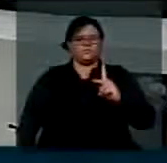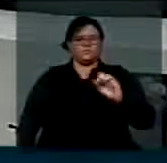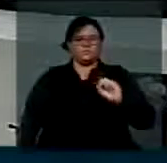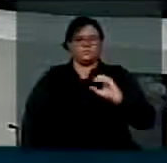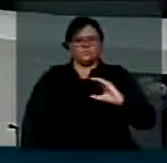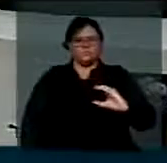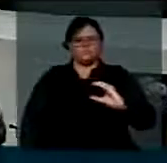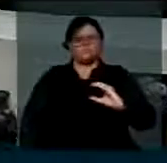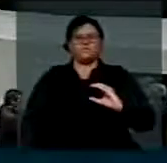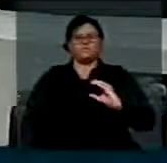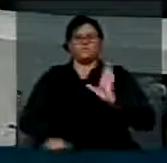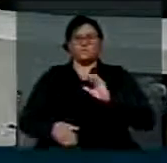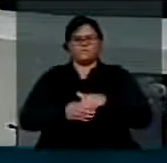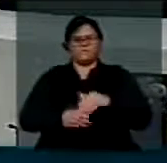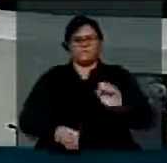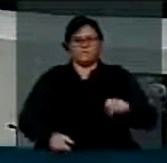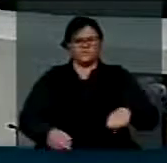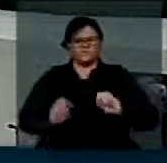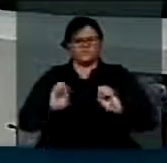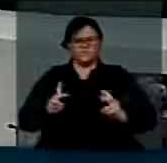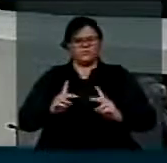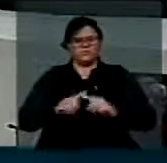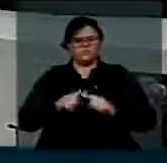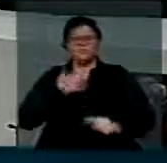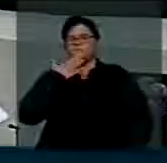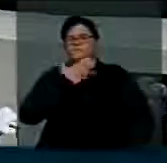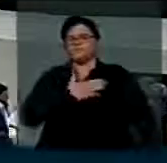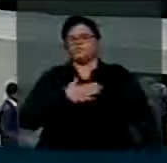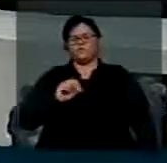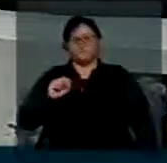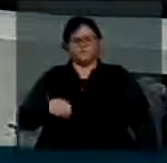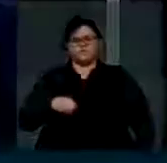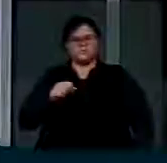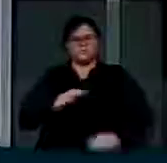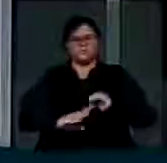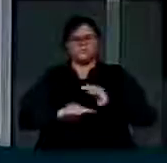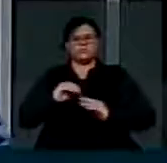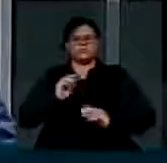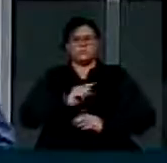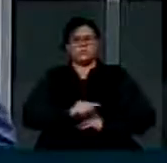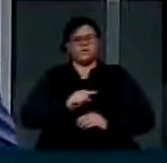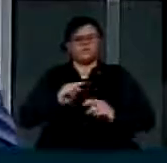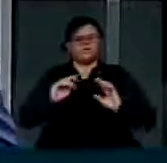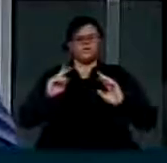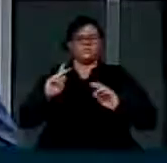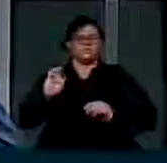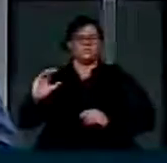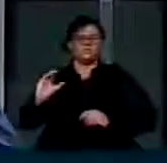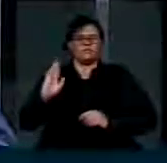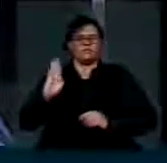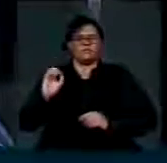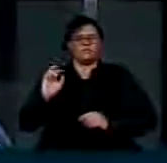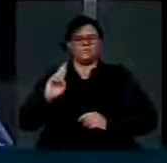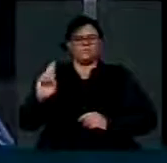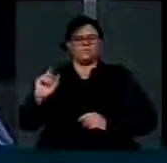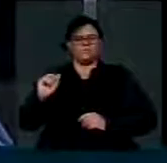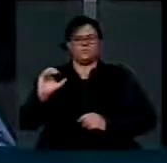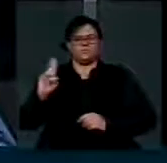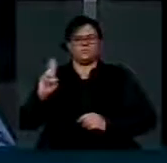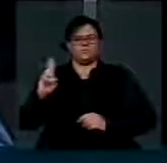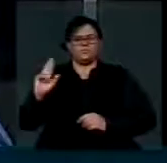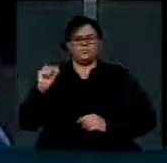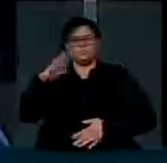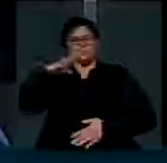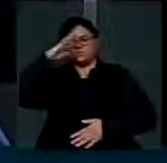encaminhou a votação sim, favorável, a questão da PEC, borracha, dos soldados que lutaram